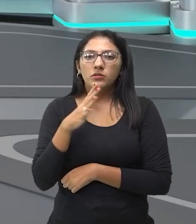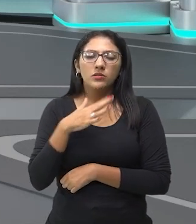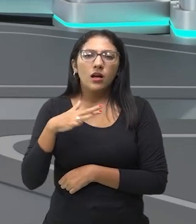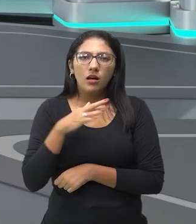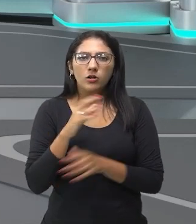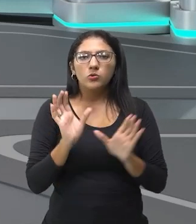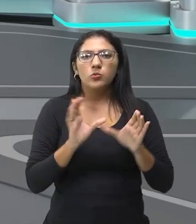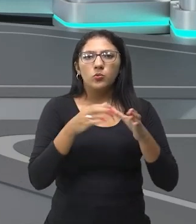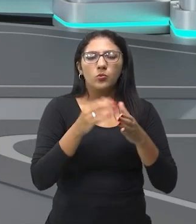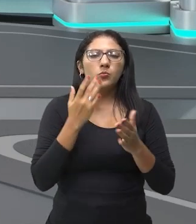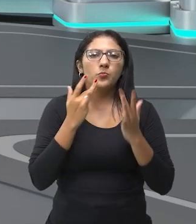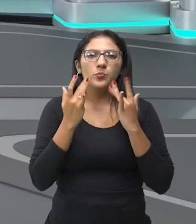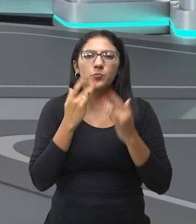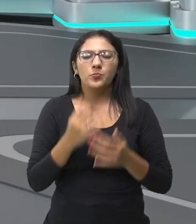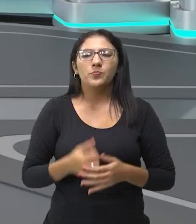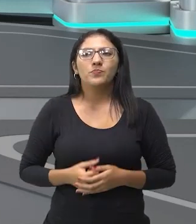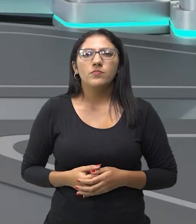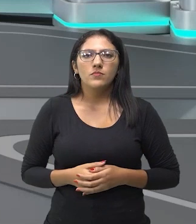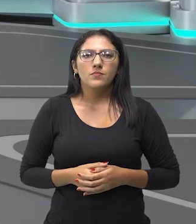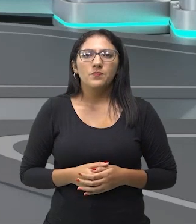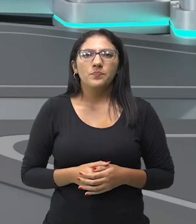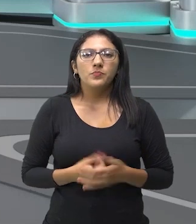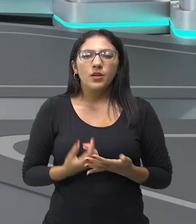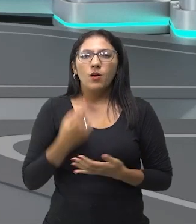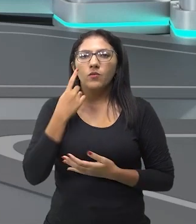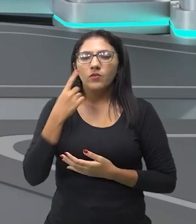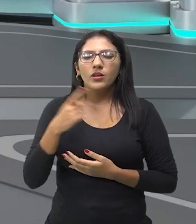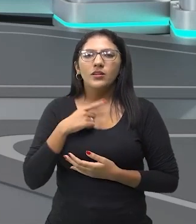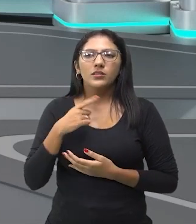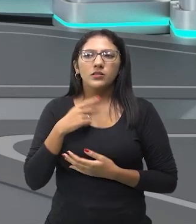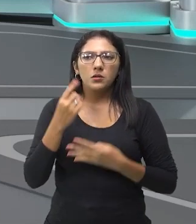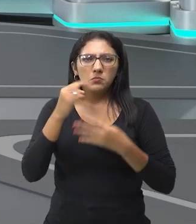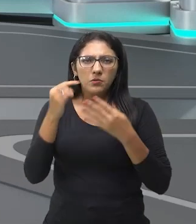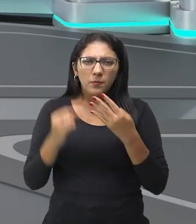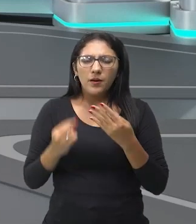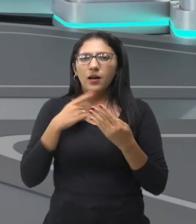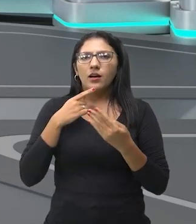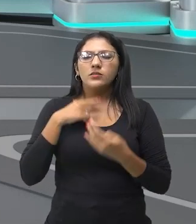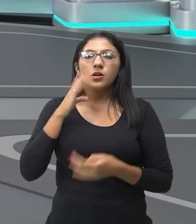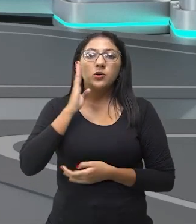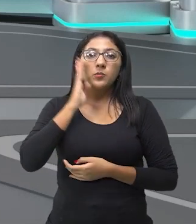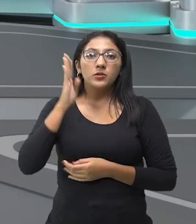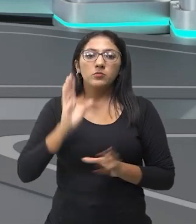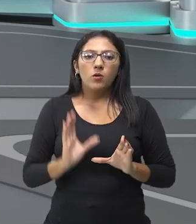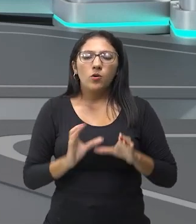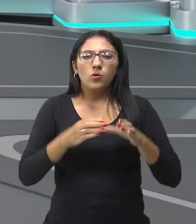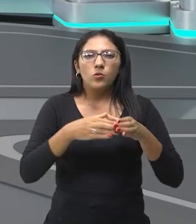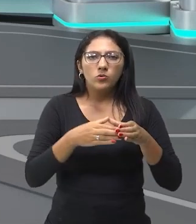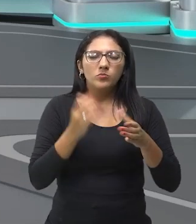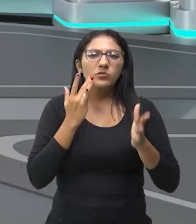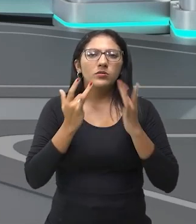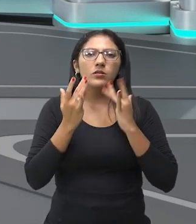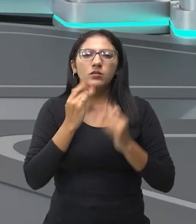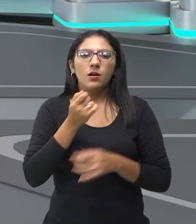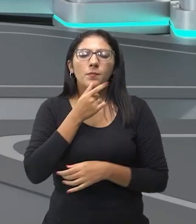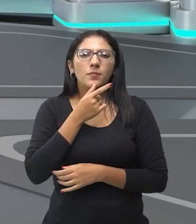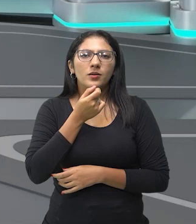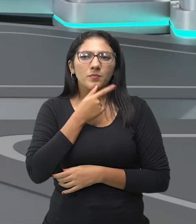comédia dell'arte. Então, esses são os principais personagens da comédia dell'arte que